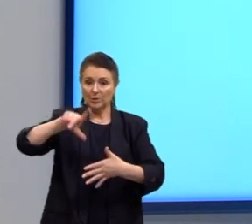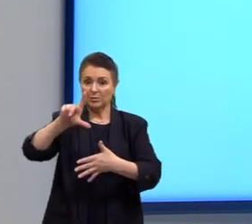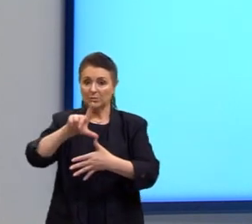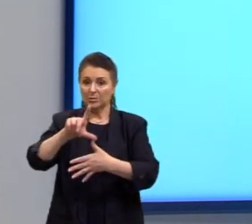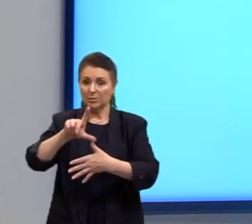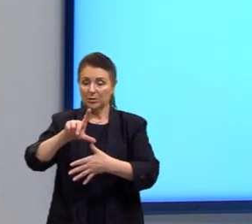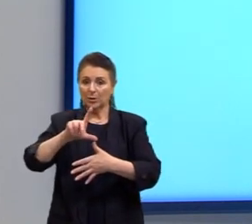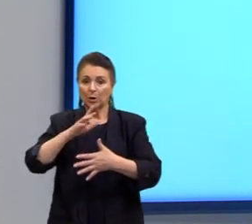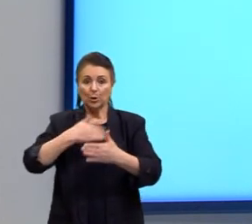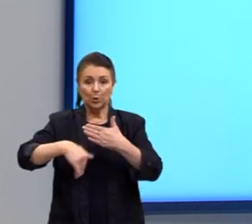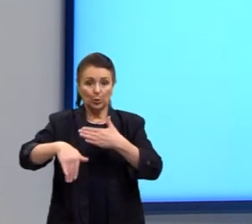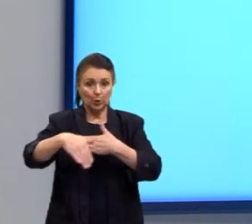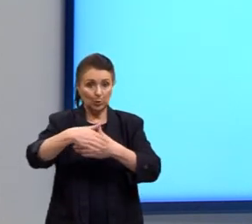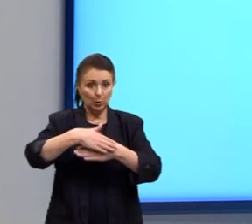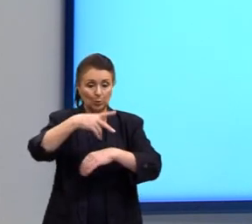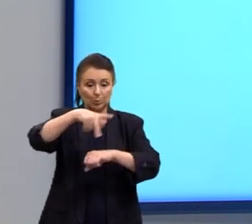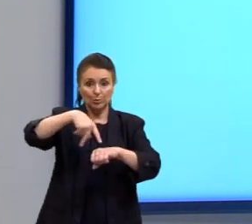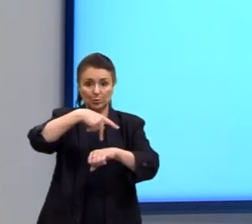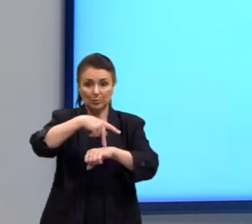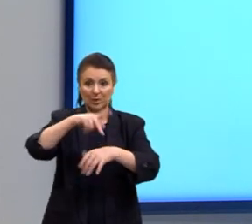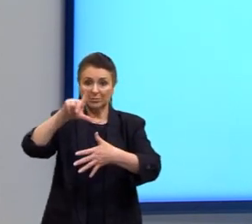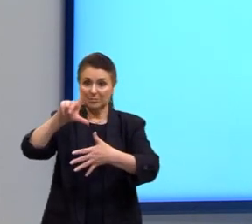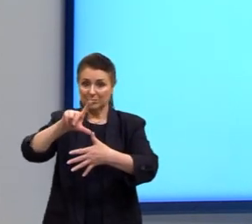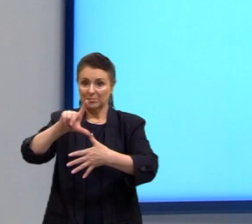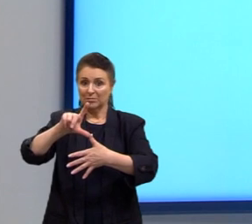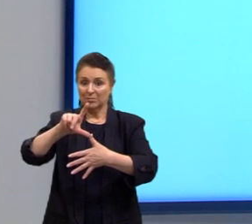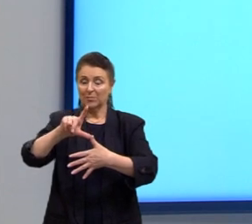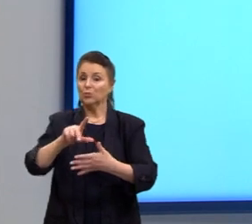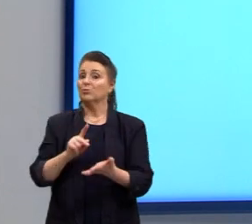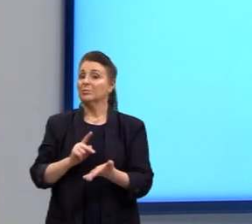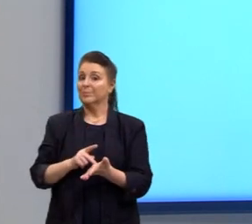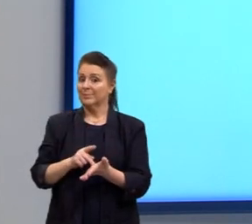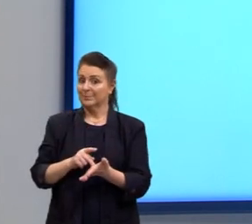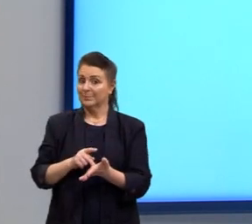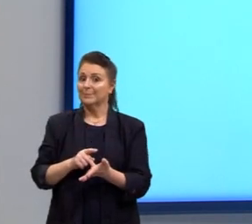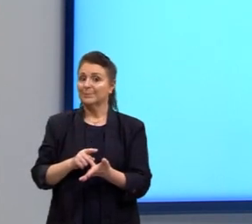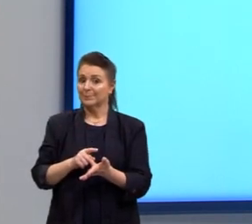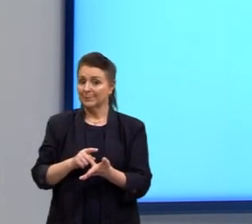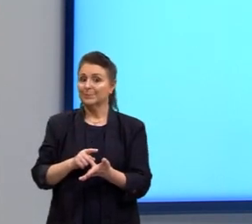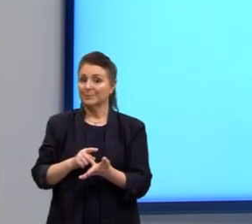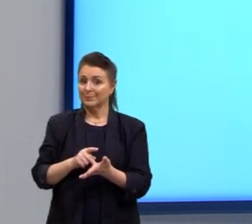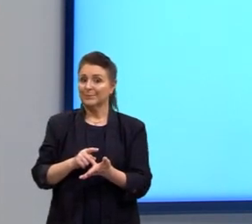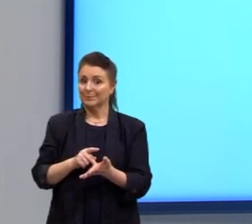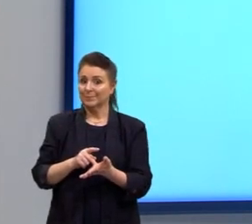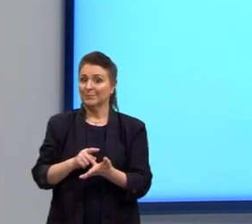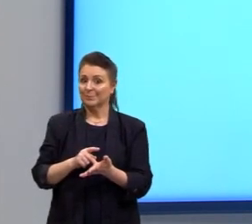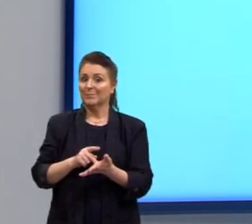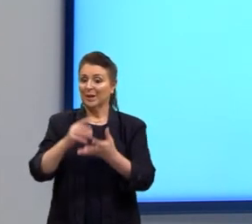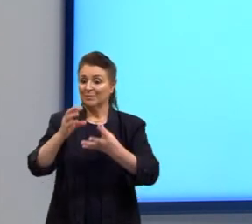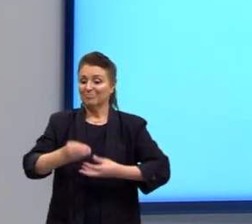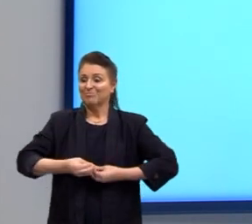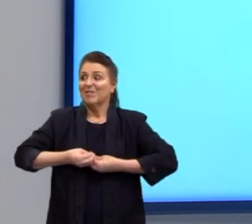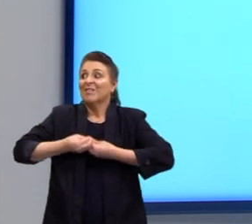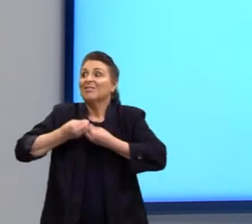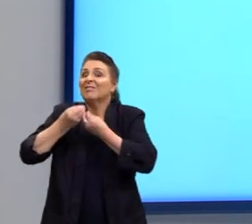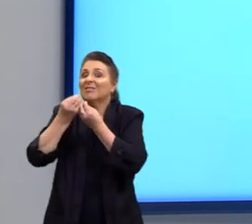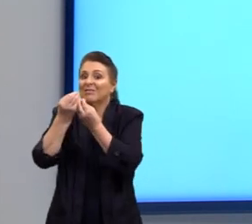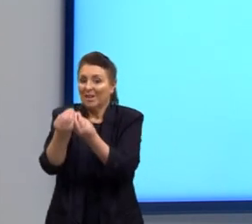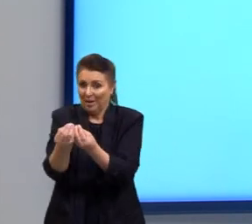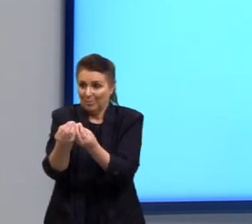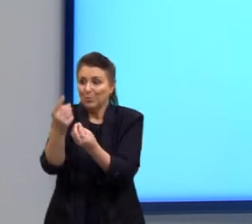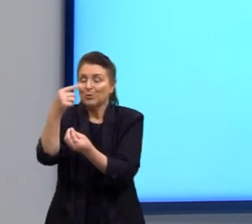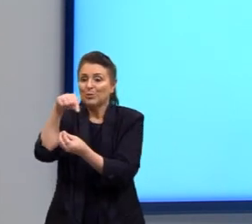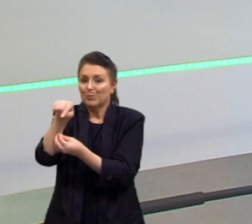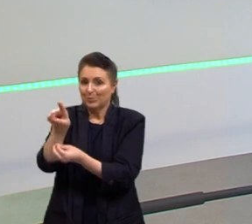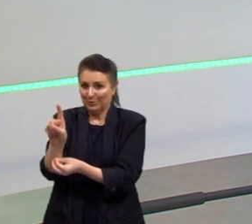todos os países da América Latina, na verdade, enriquecemos o outro com os